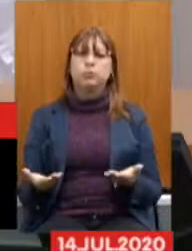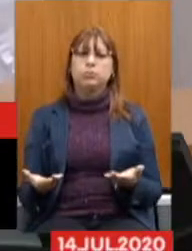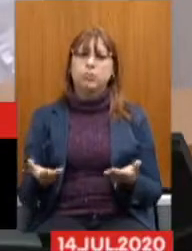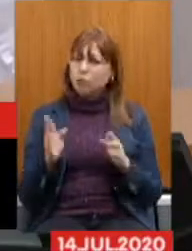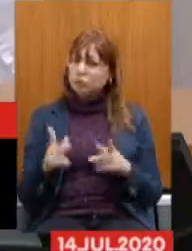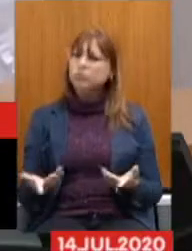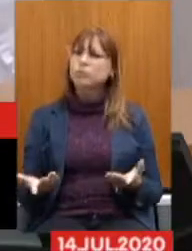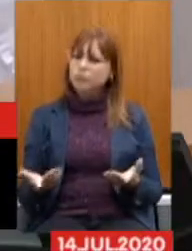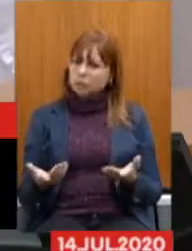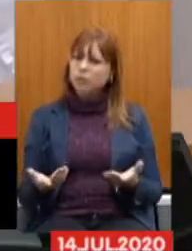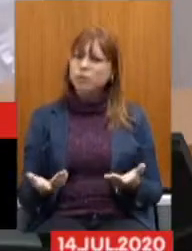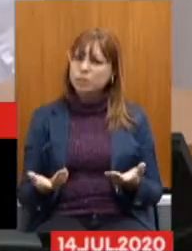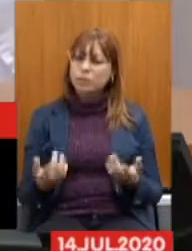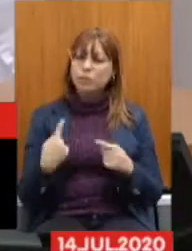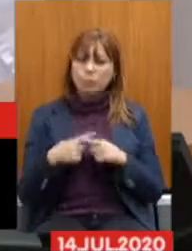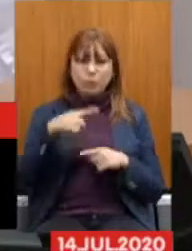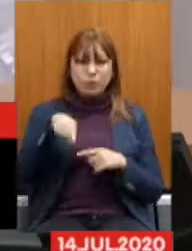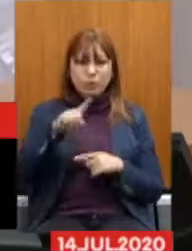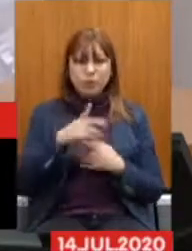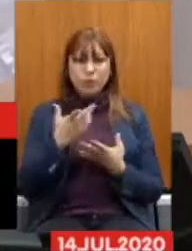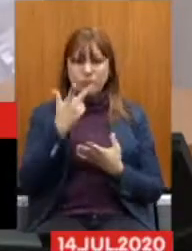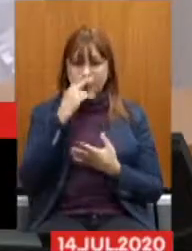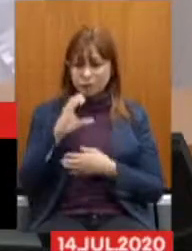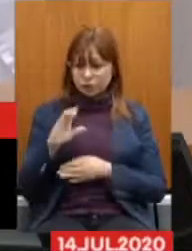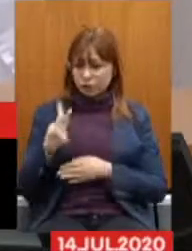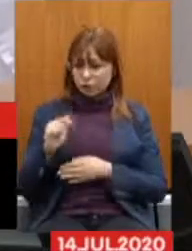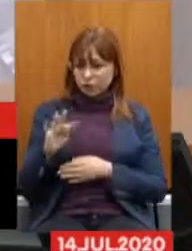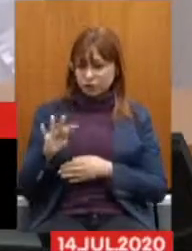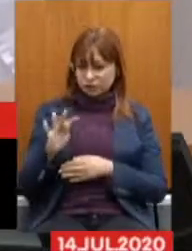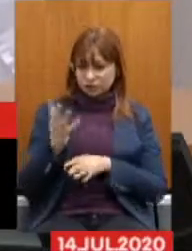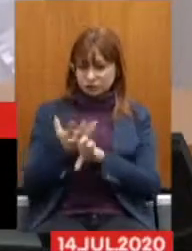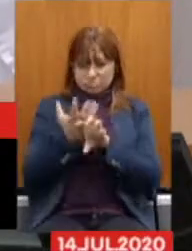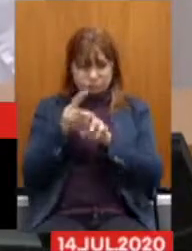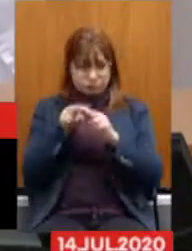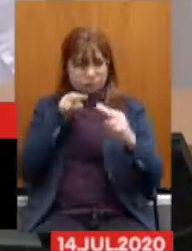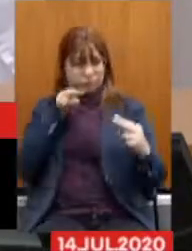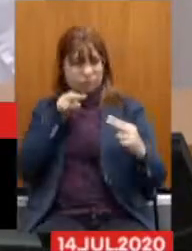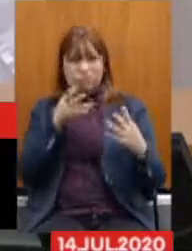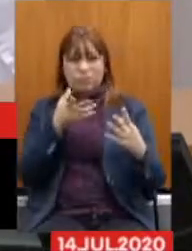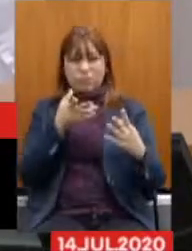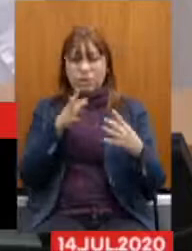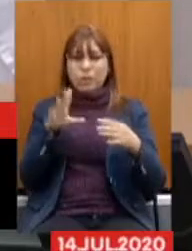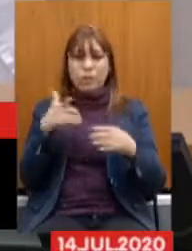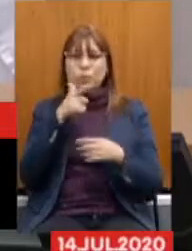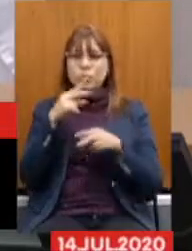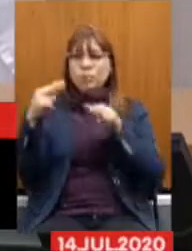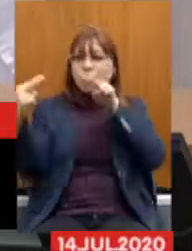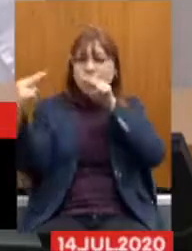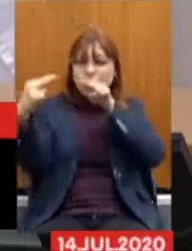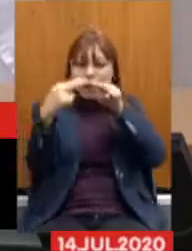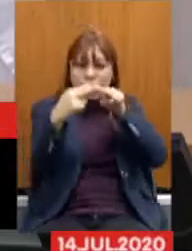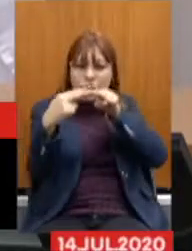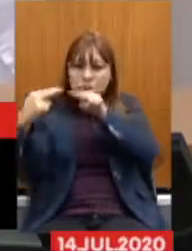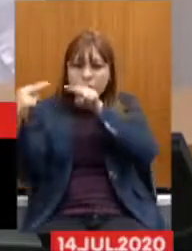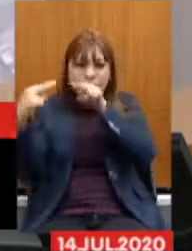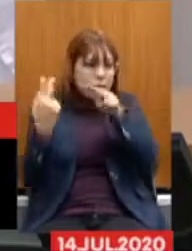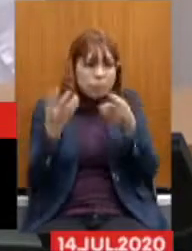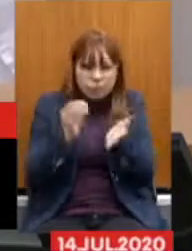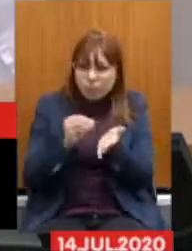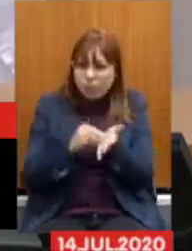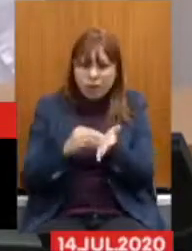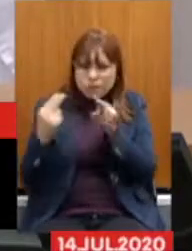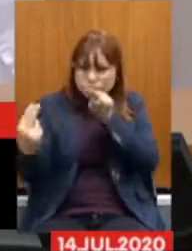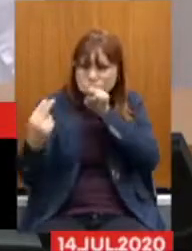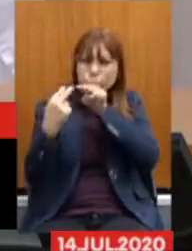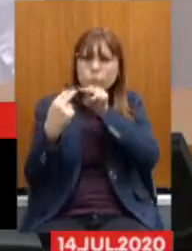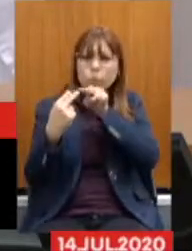diferente sim Porque eles estão participando De chat De chat As pessoas não estão aqui Olhando como nós estamos olhando Os que vieram presencialmente No olho do